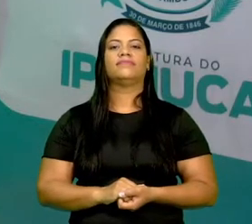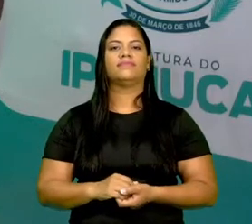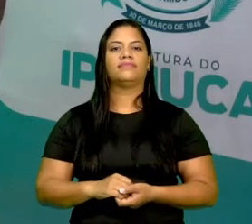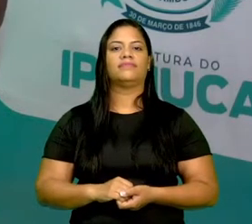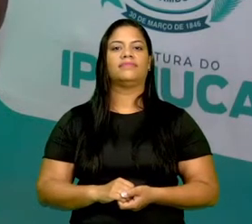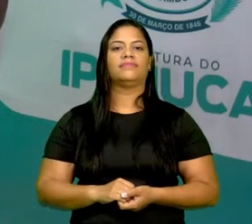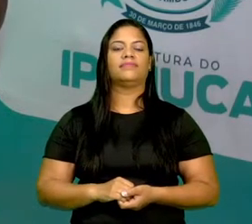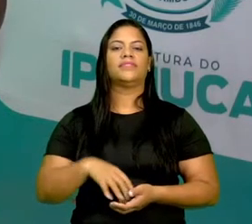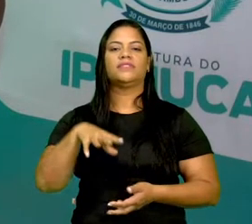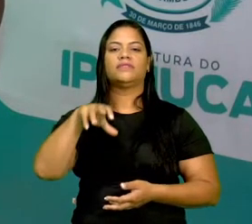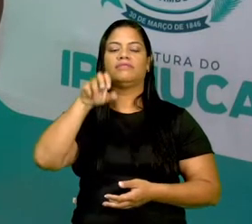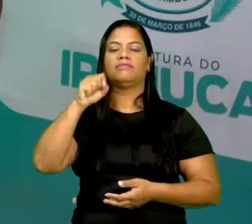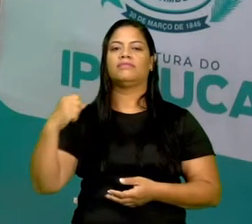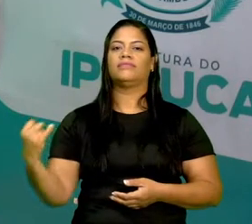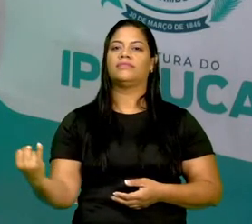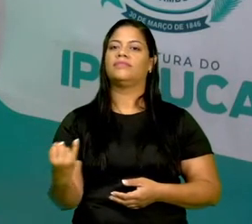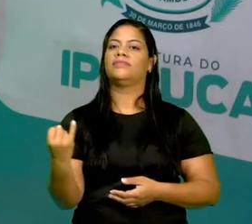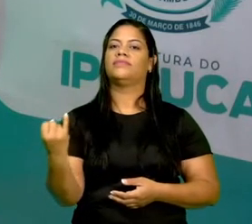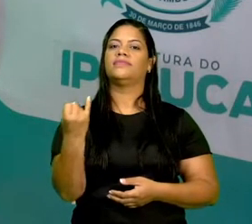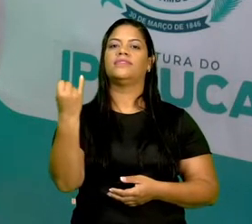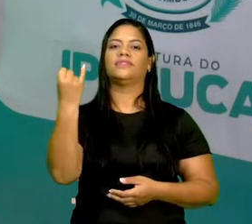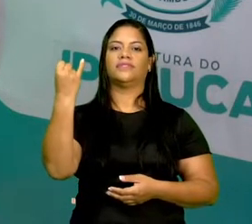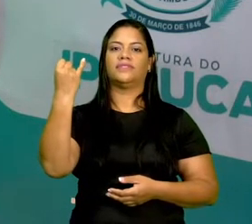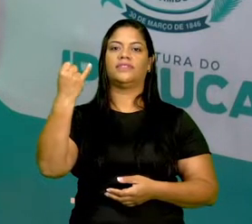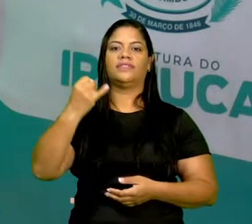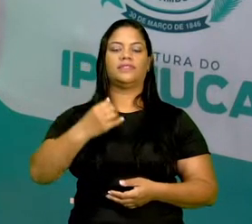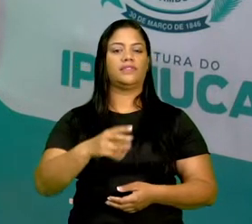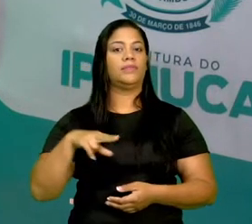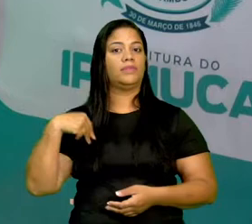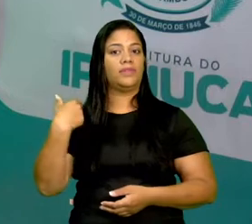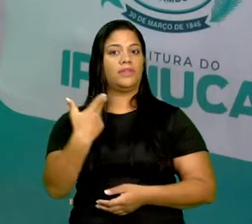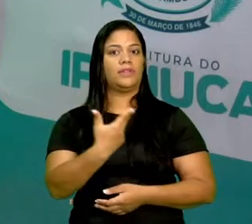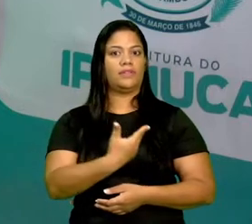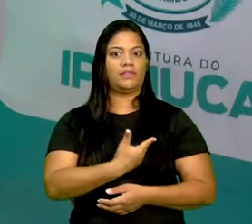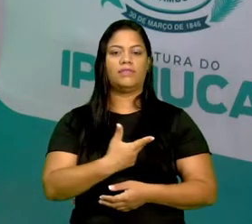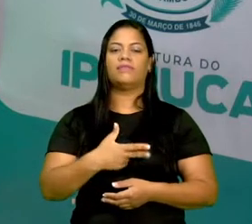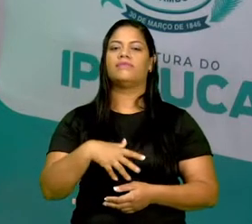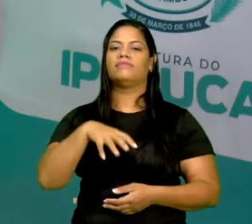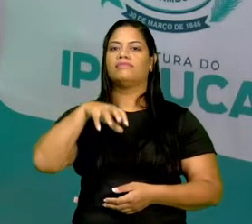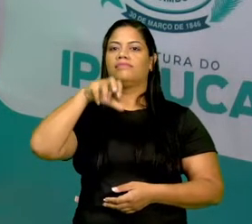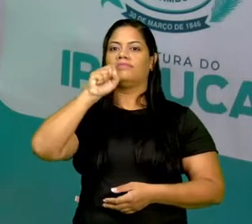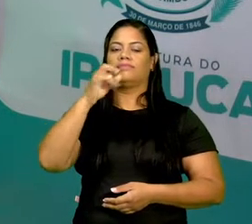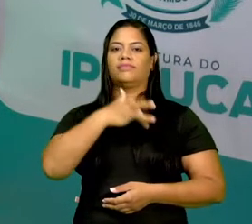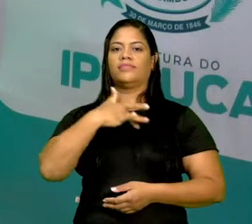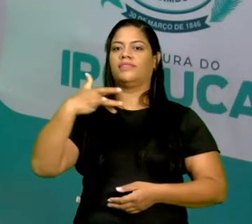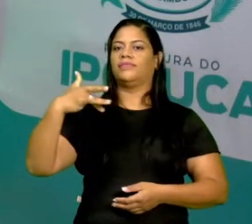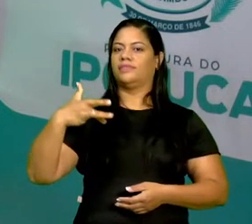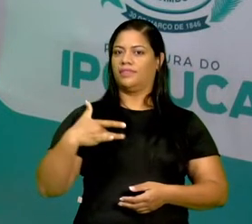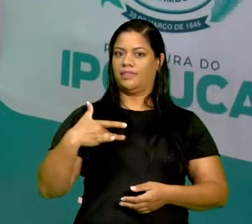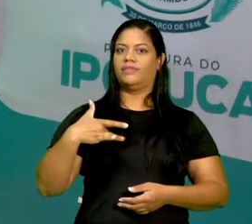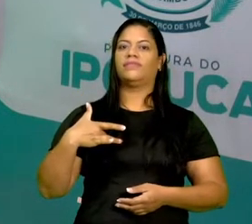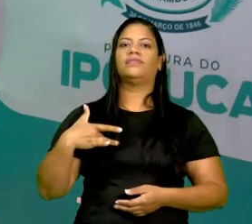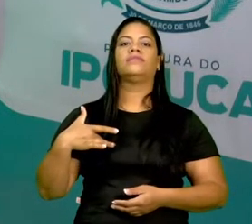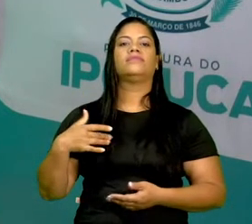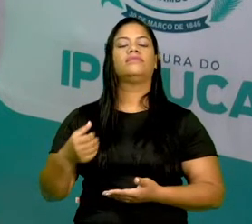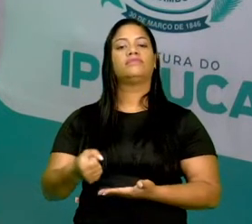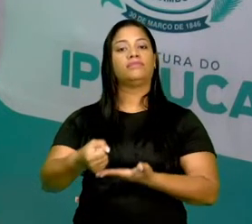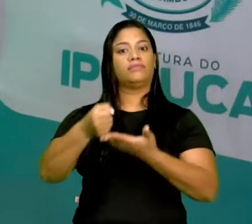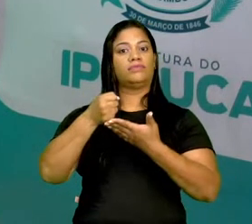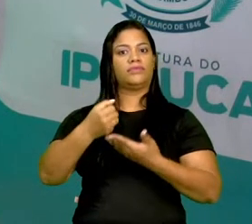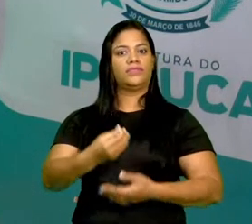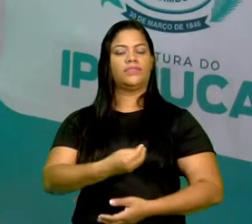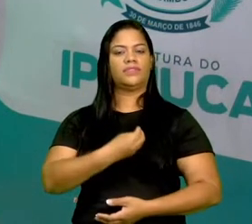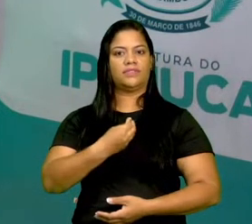é o ar necessário para a nossa respiração. É ele que nos mantém vivos.